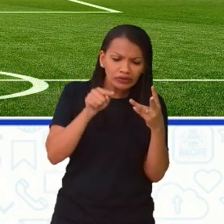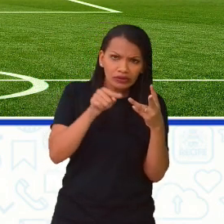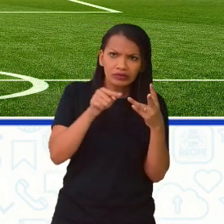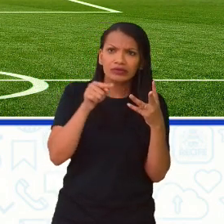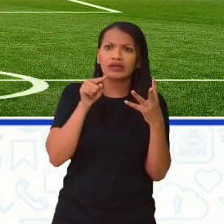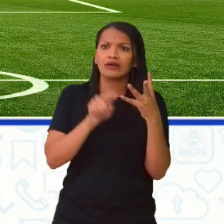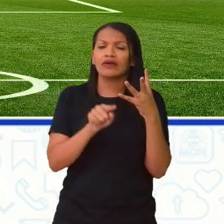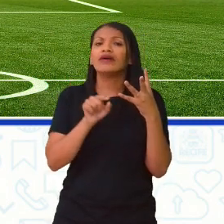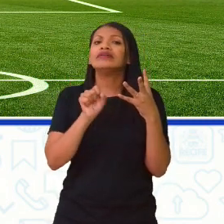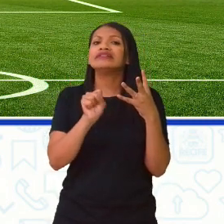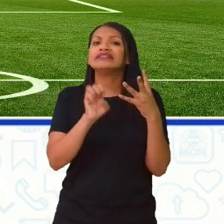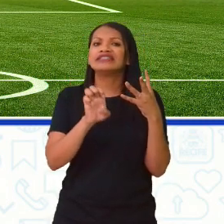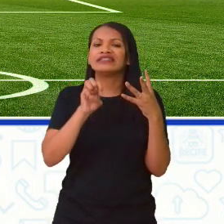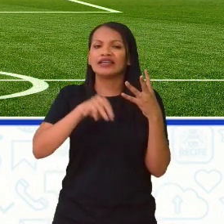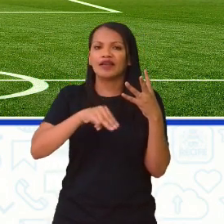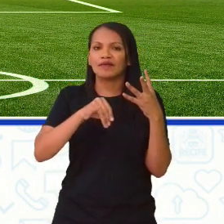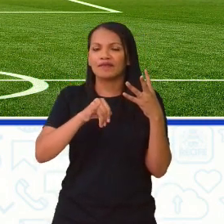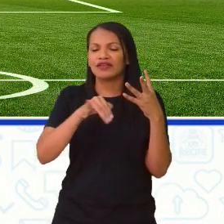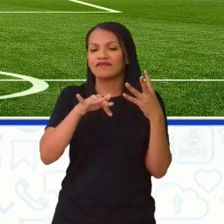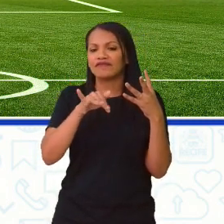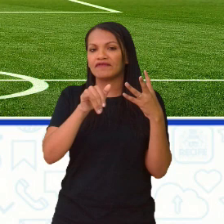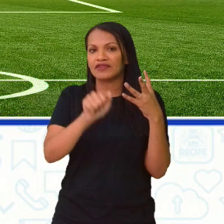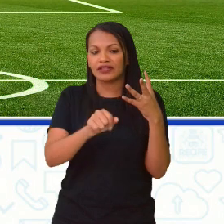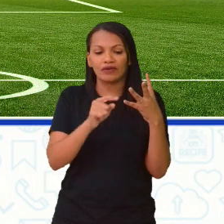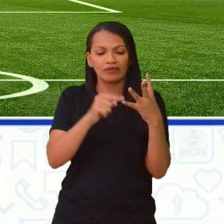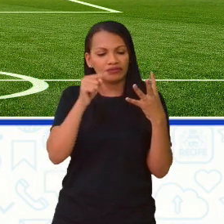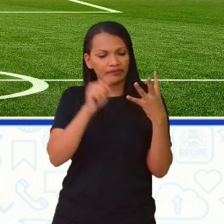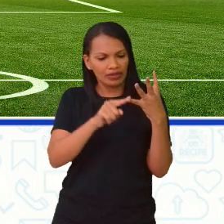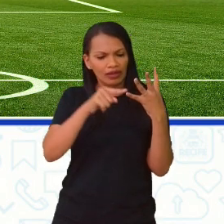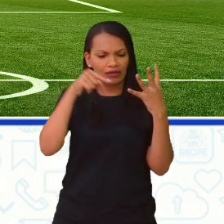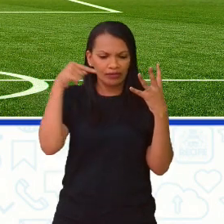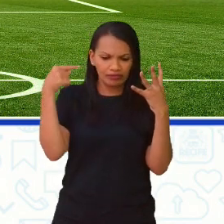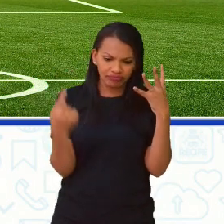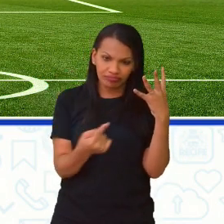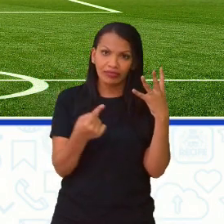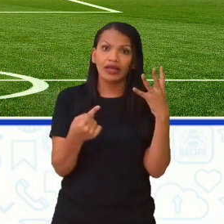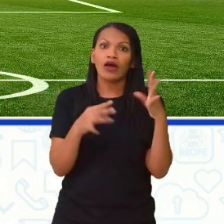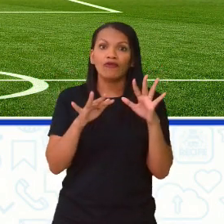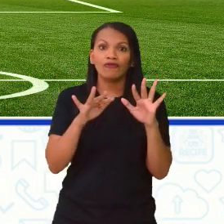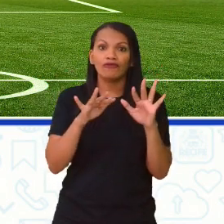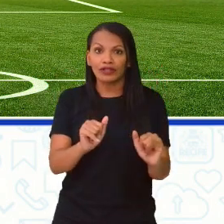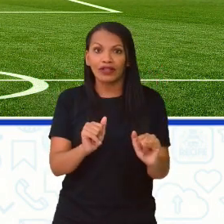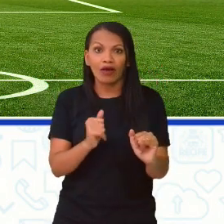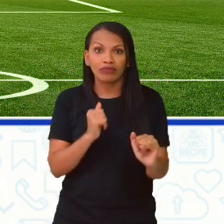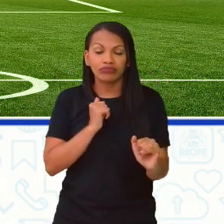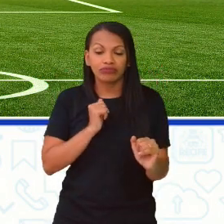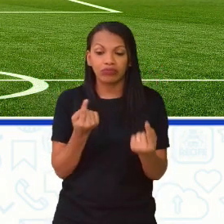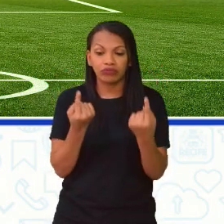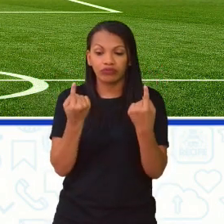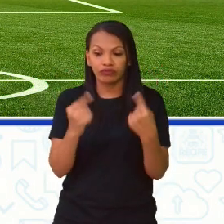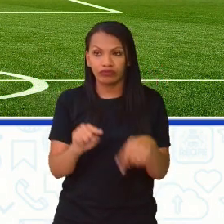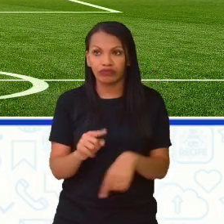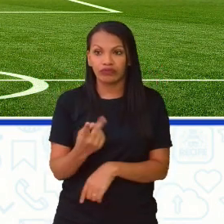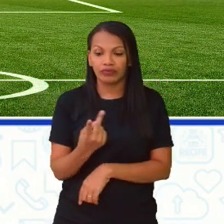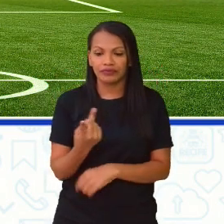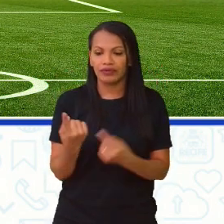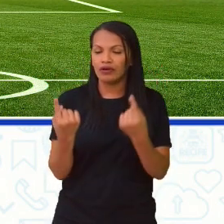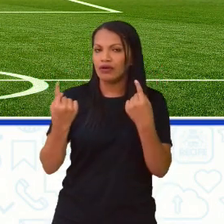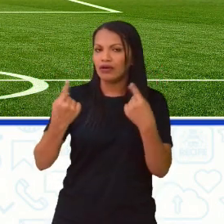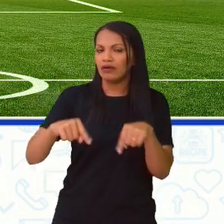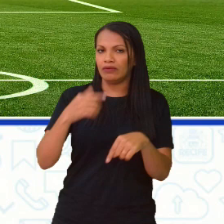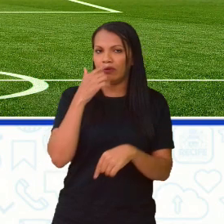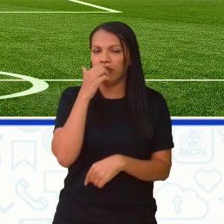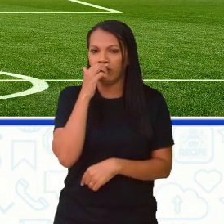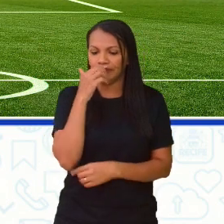para as semifinais, e os vencedores das semifinais, passam para a final, onde os vencedores se enfrentam,